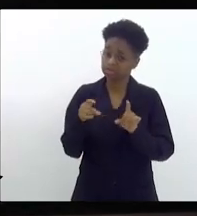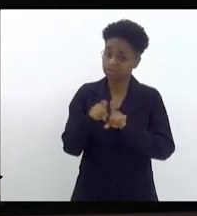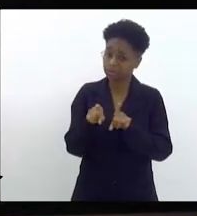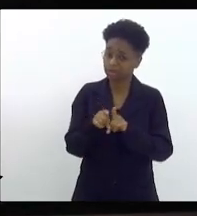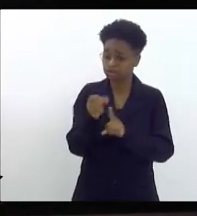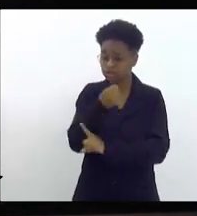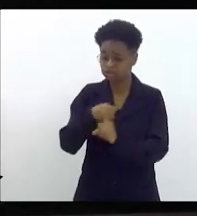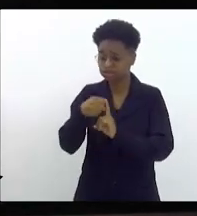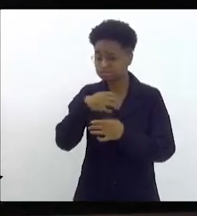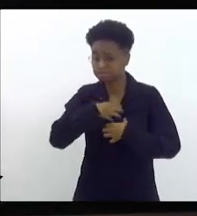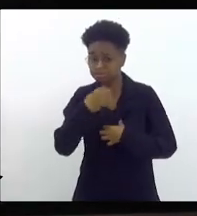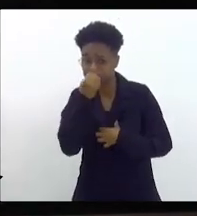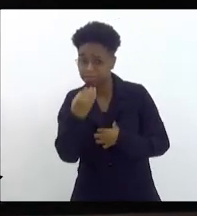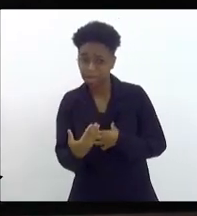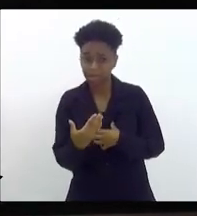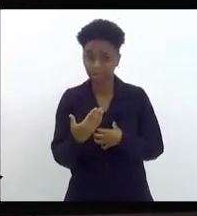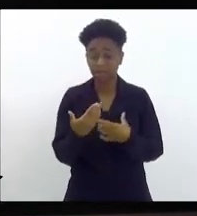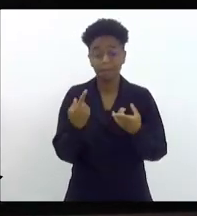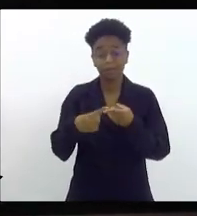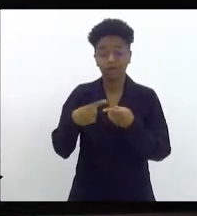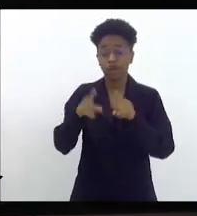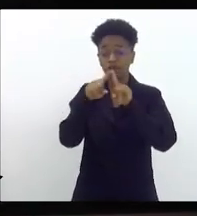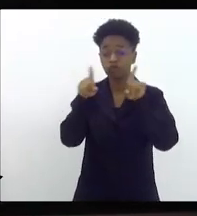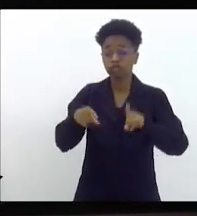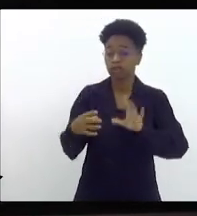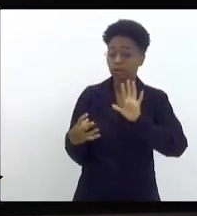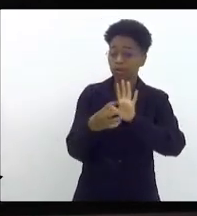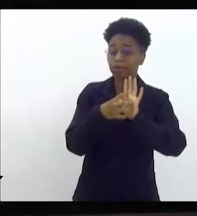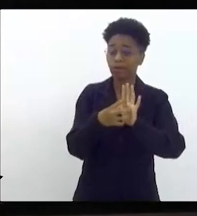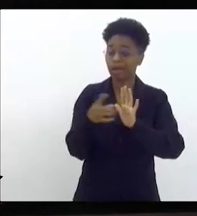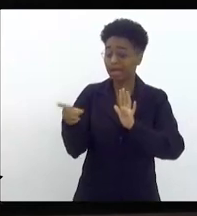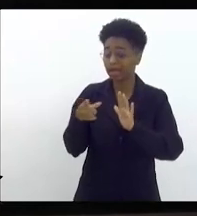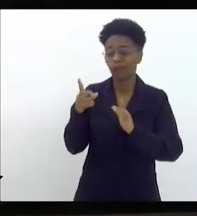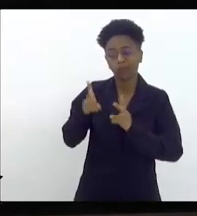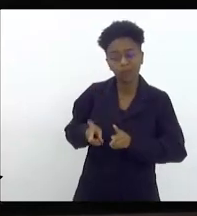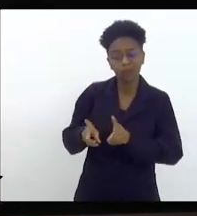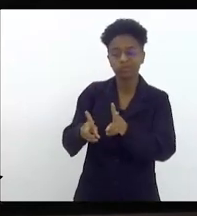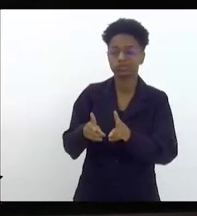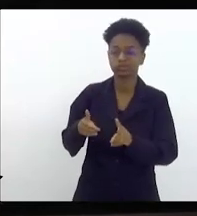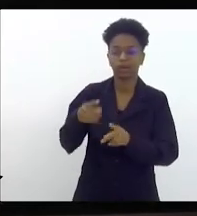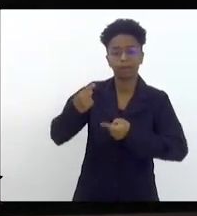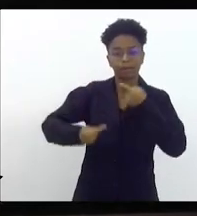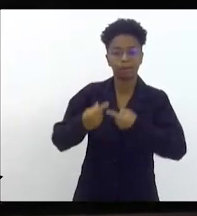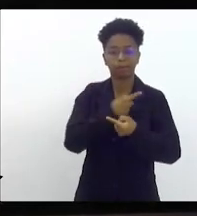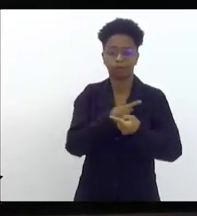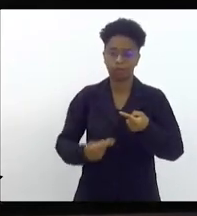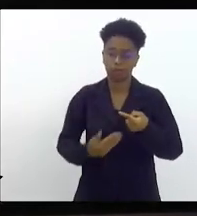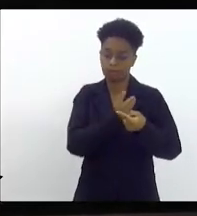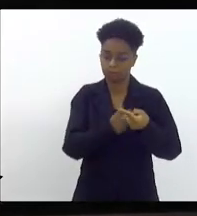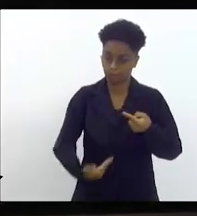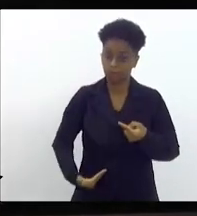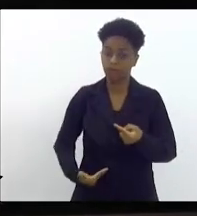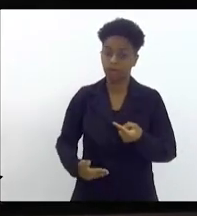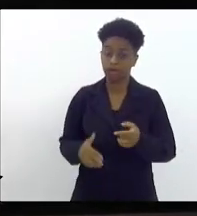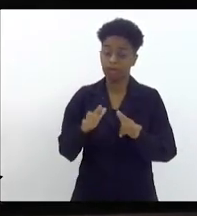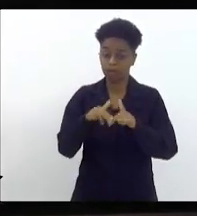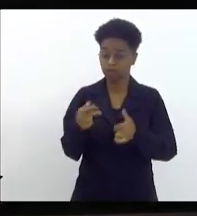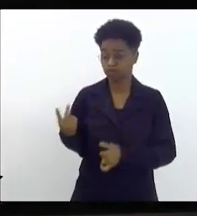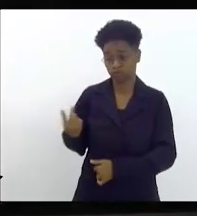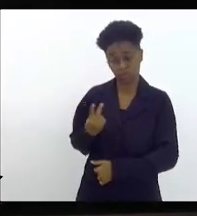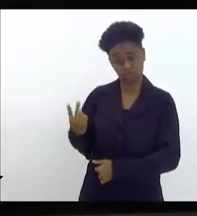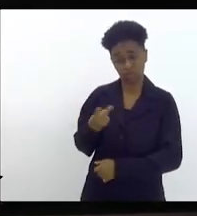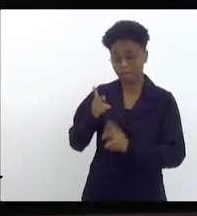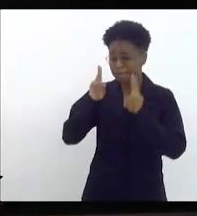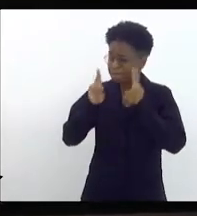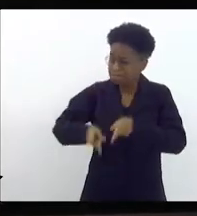funcionalismo público, ele é que leva as políticas públicas à frente. Por isso que eu, com o deputado dos Paulos, temos o